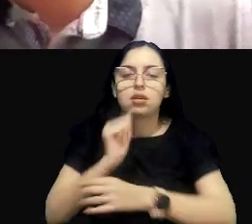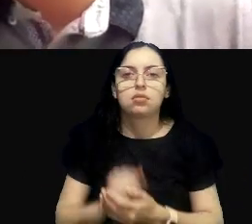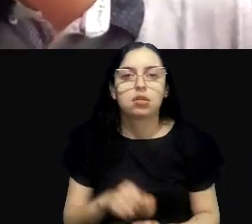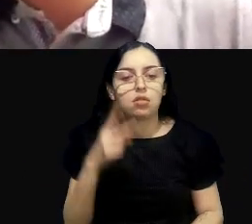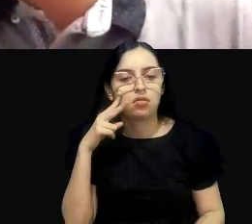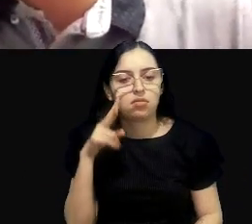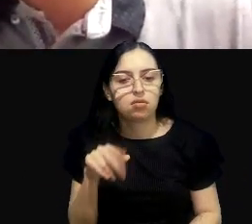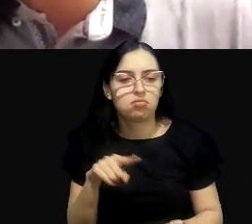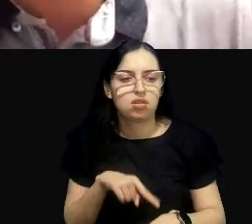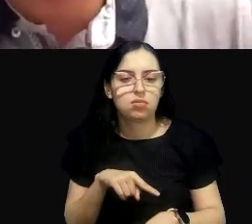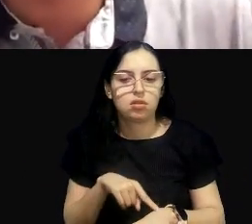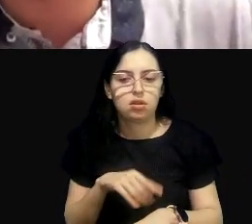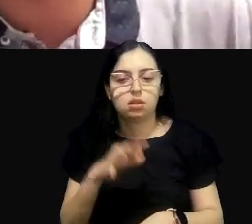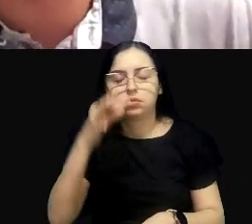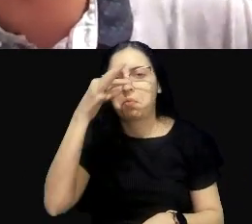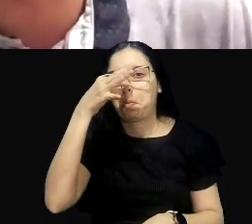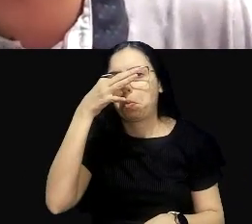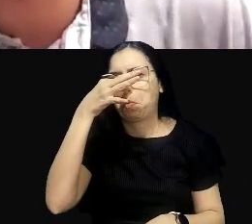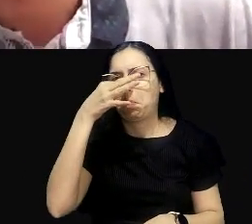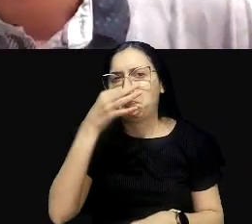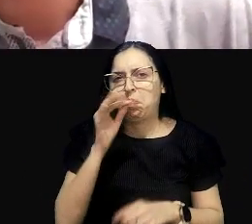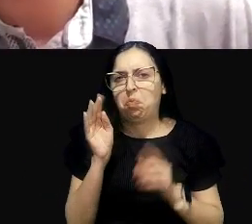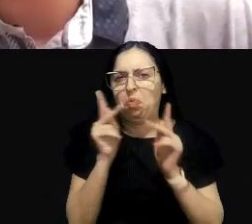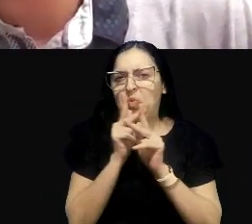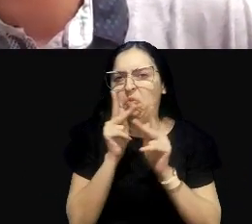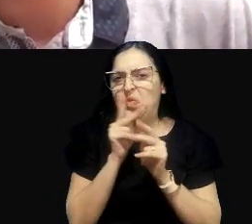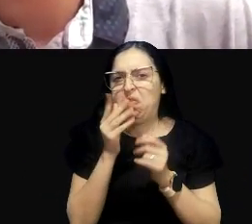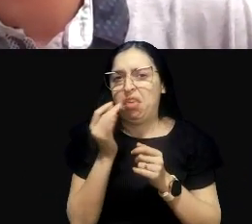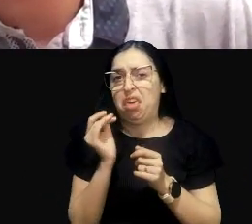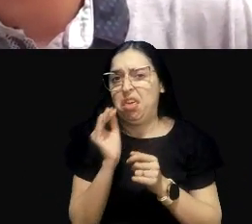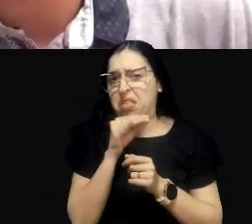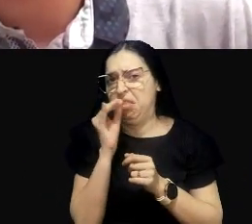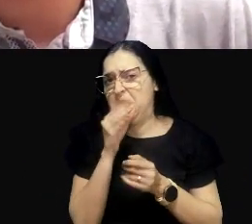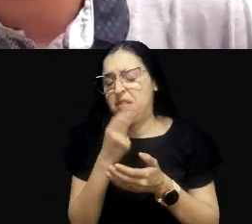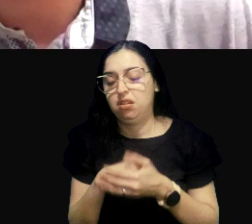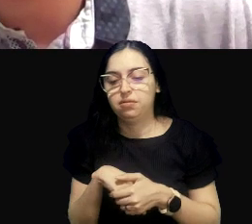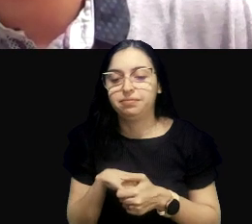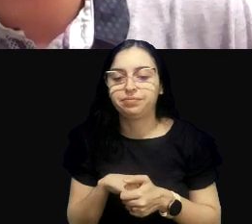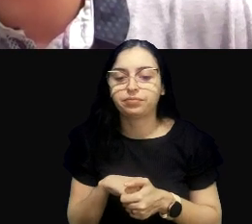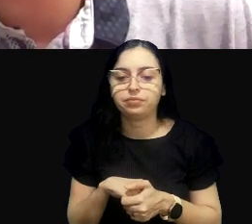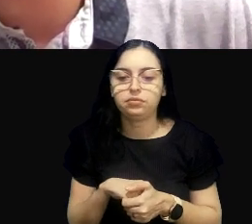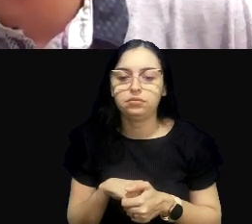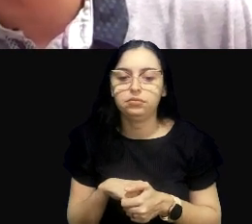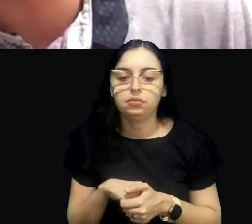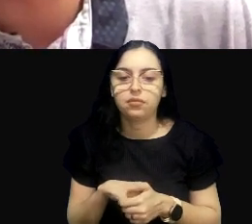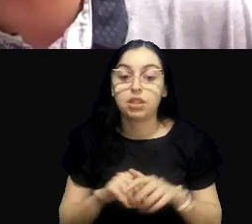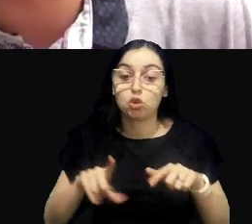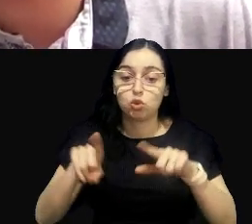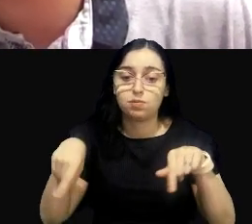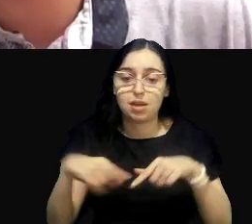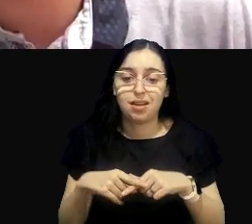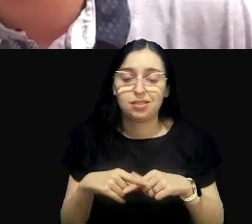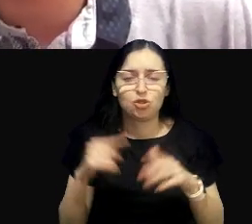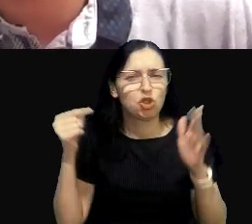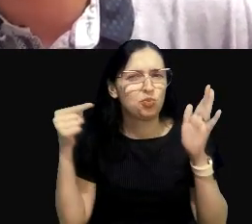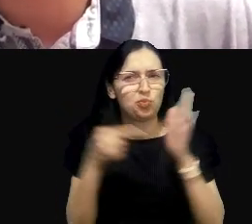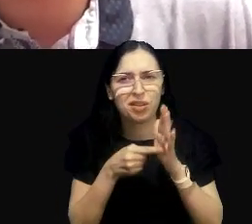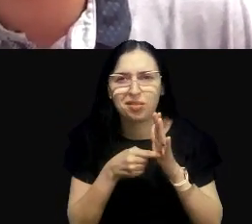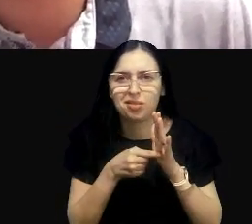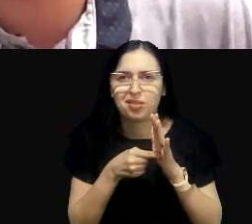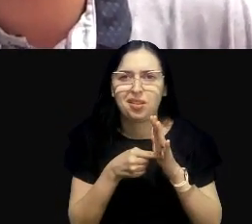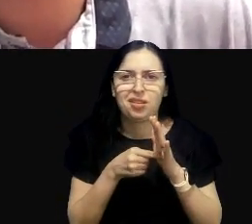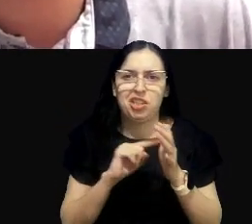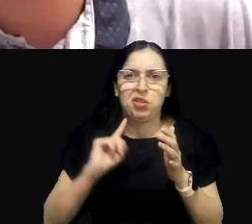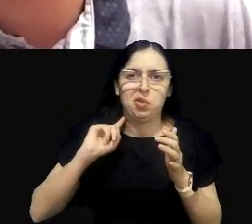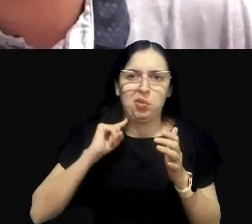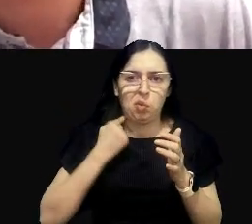dependendo do horário, vocês tampam os narizes, porque, então, são ambientes muito impactados de que eu estou